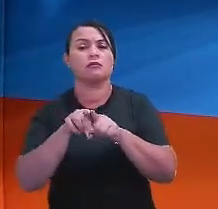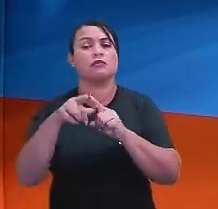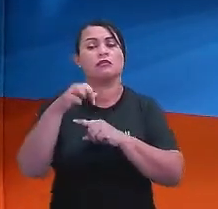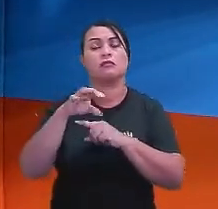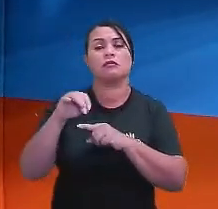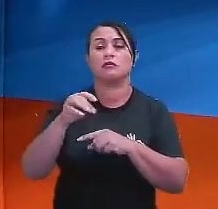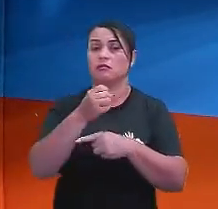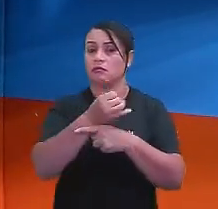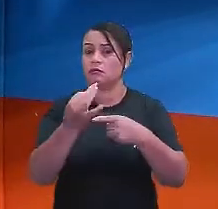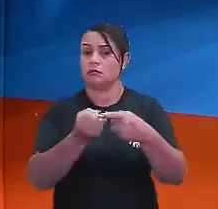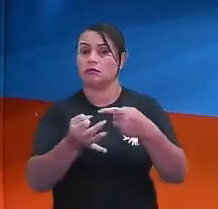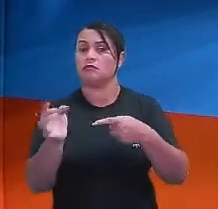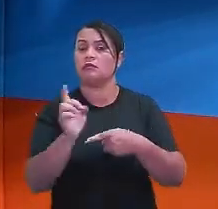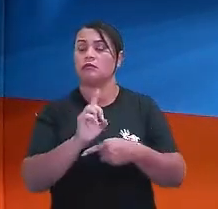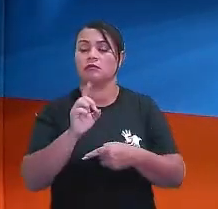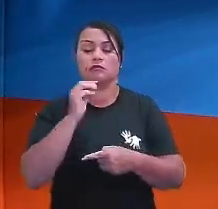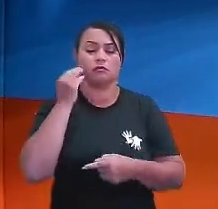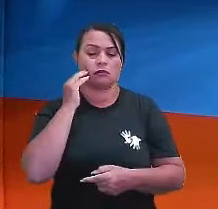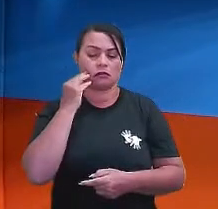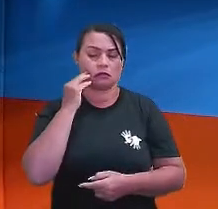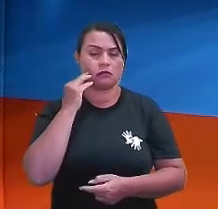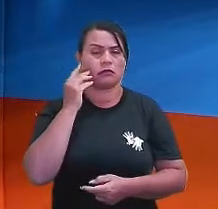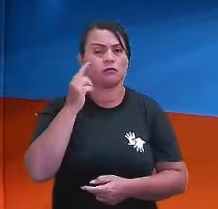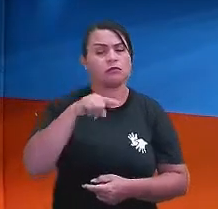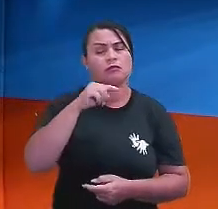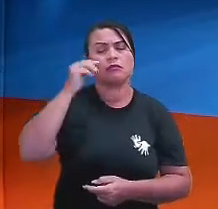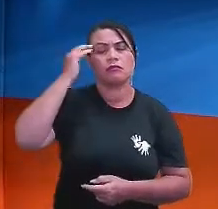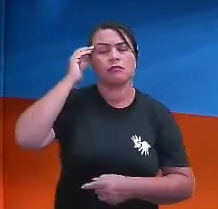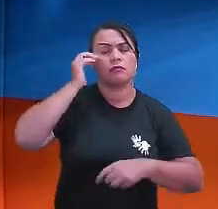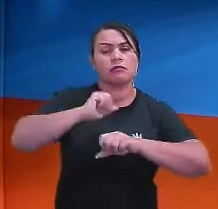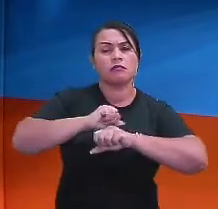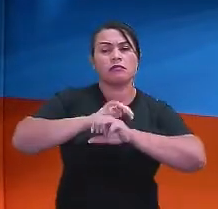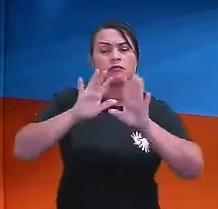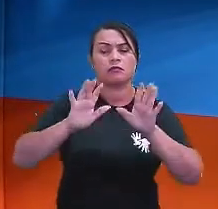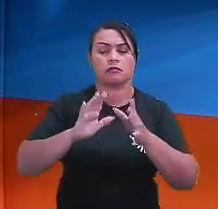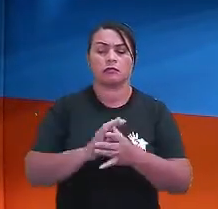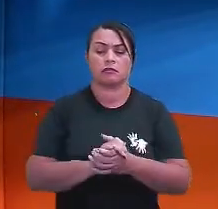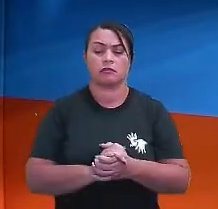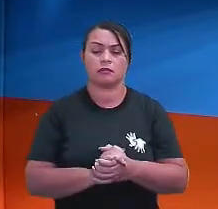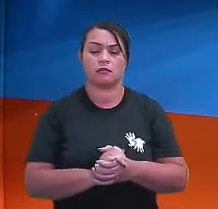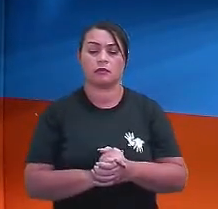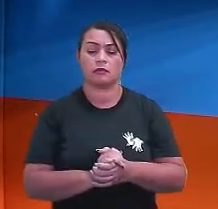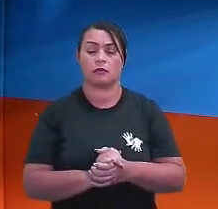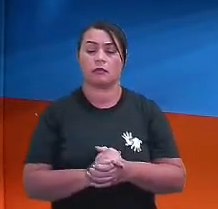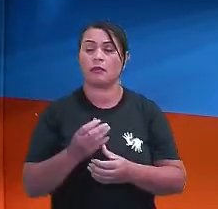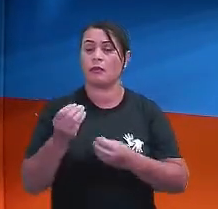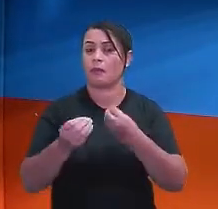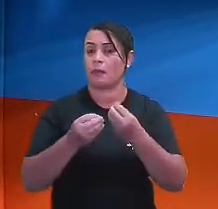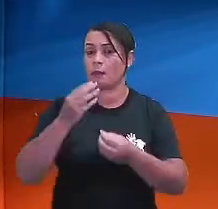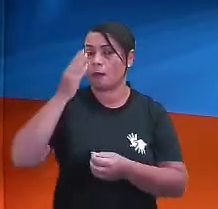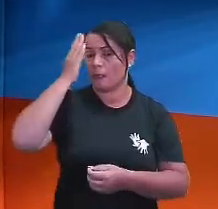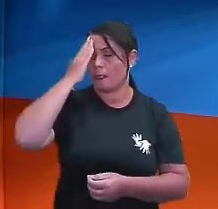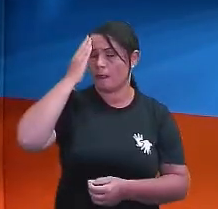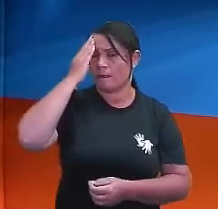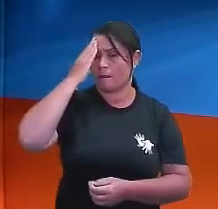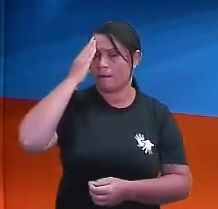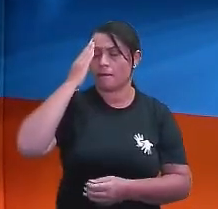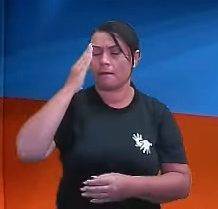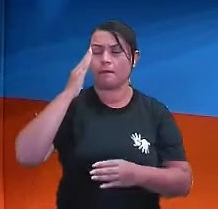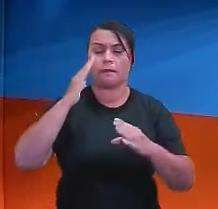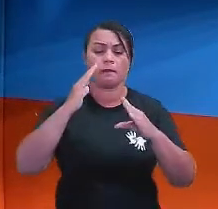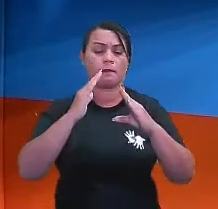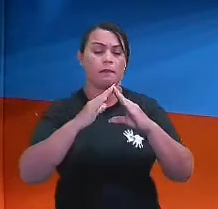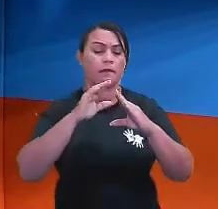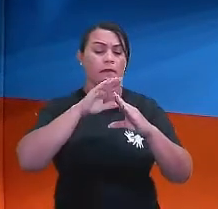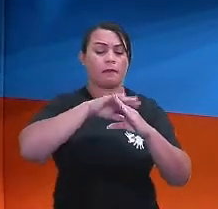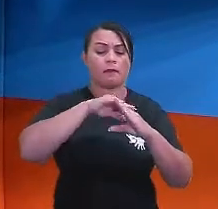propriamente dito. Eu preciso dessa ideia do que é razão e proporção. Para saber quais são os lados proporcionais,